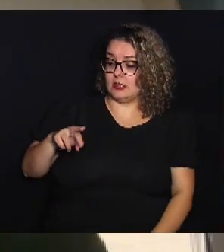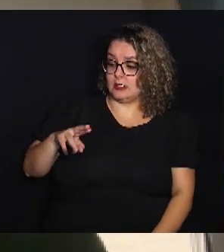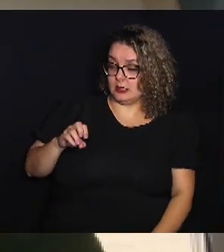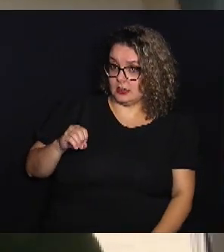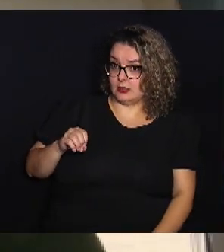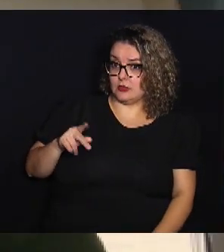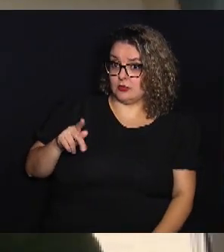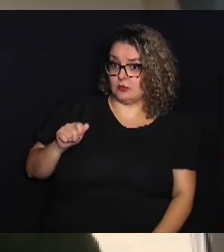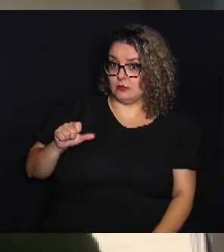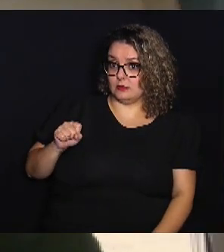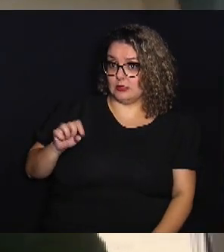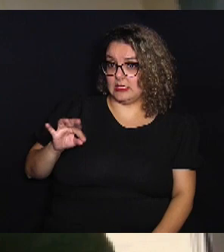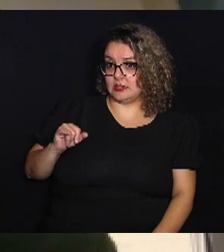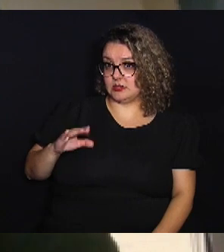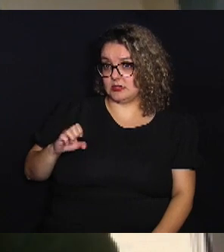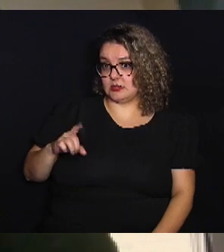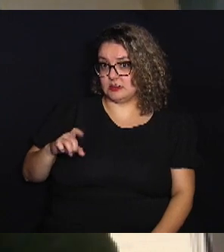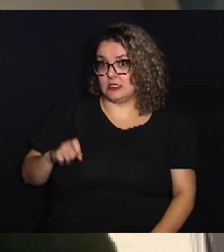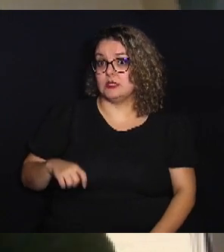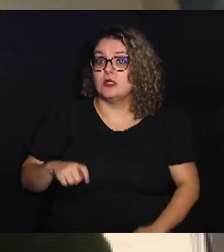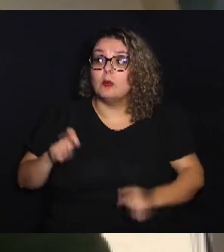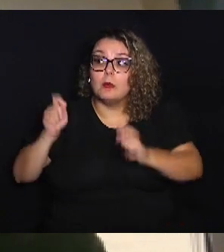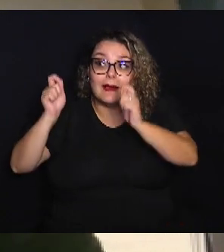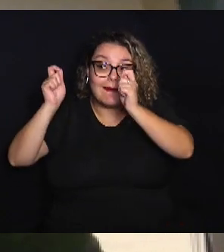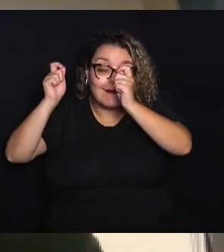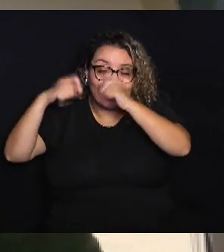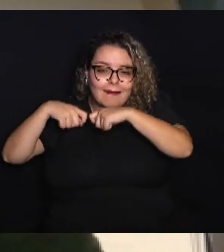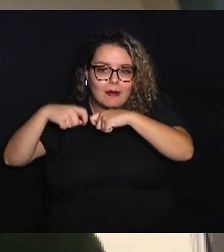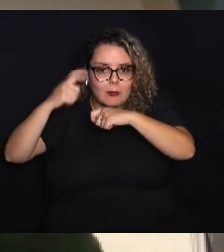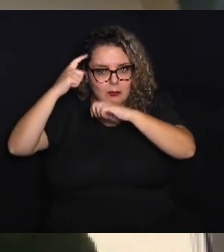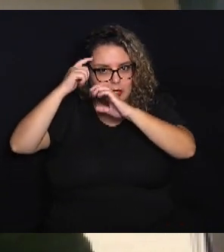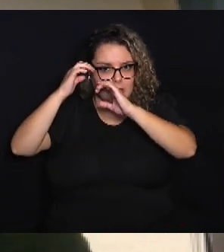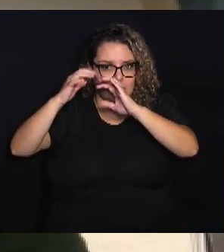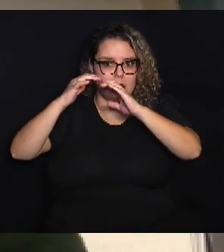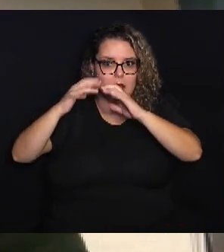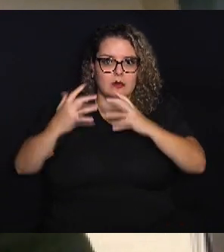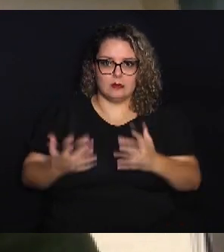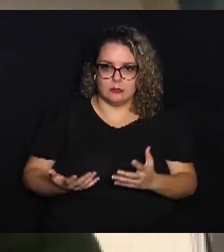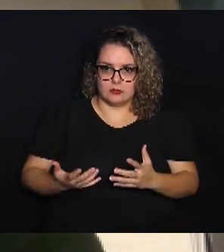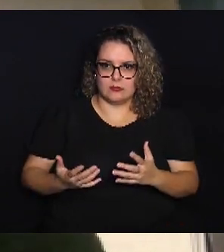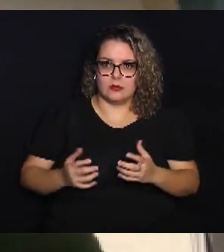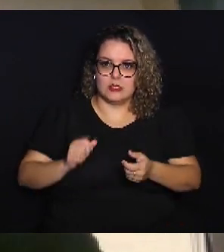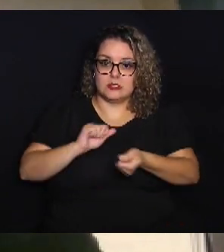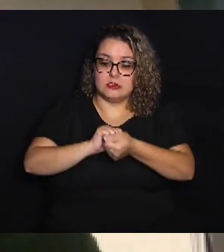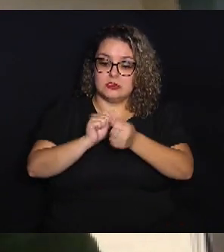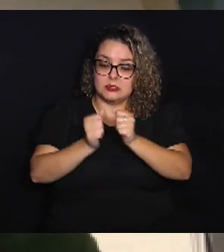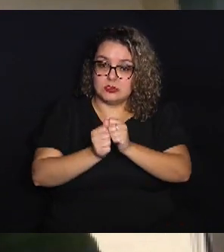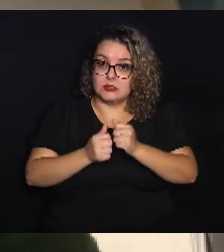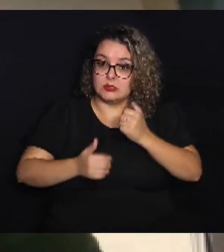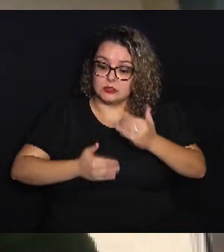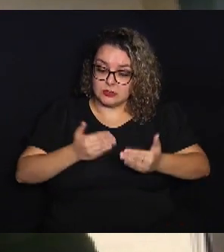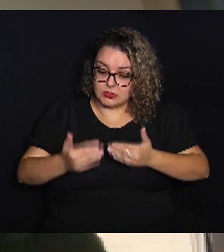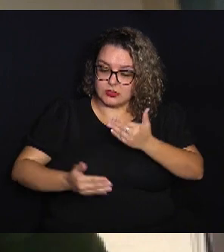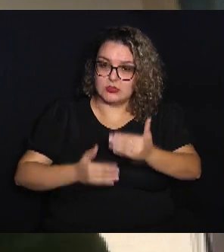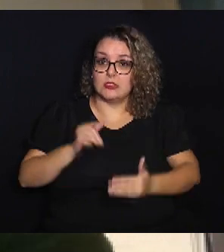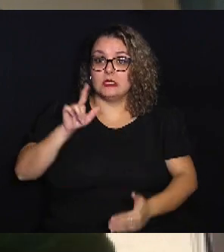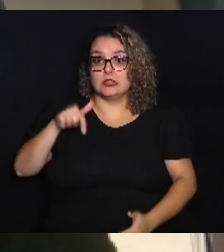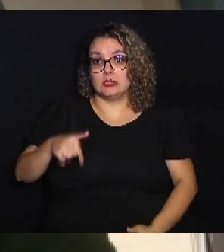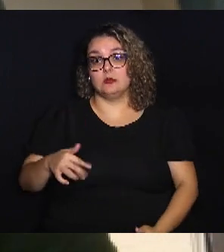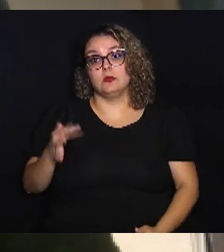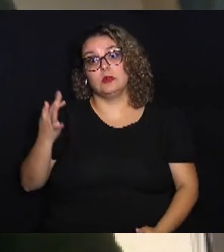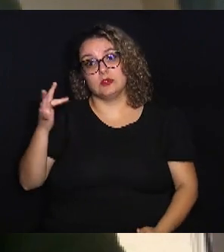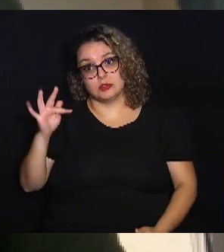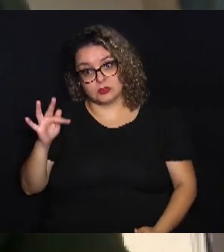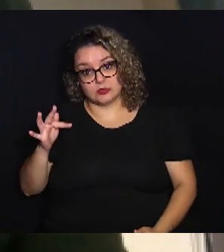Neuroplasticidade é uma capacidade do cérebro de se reorganizar após uma